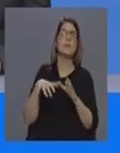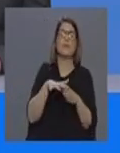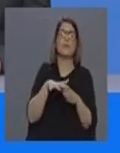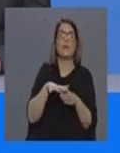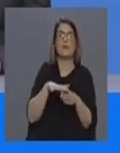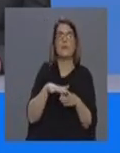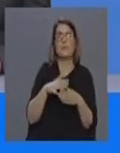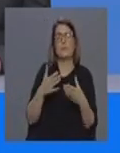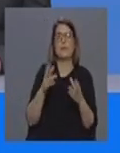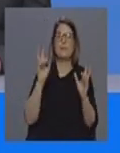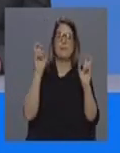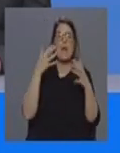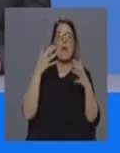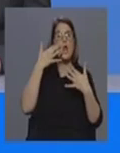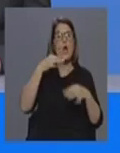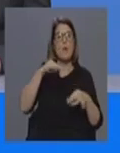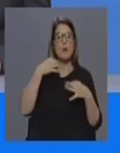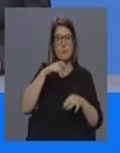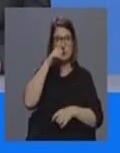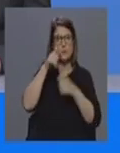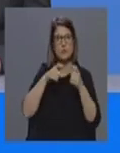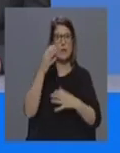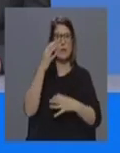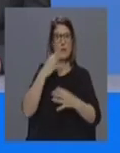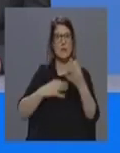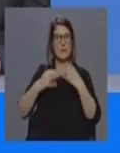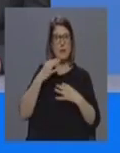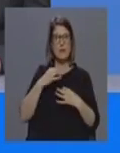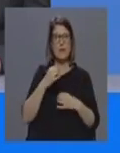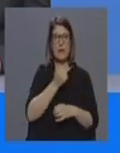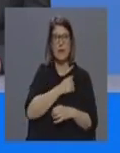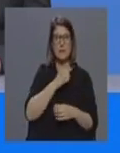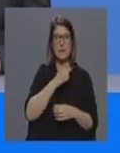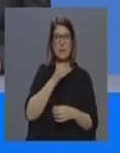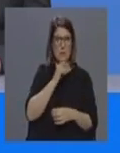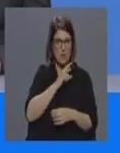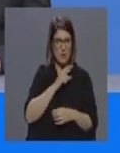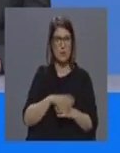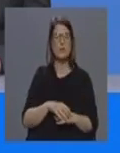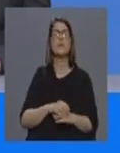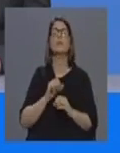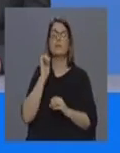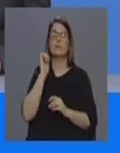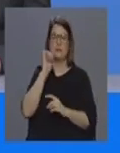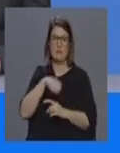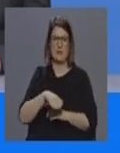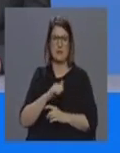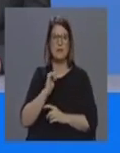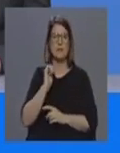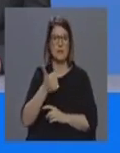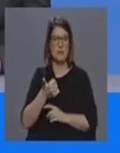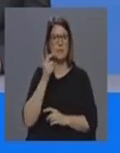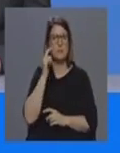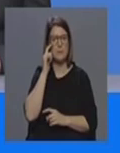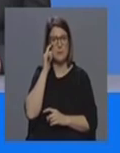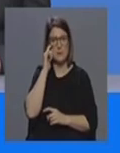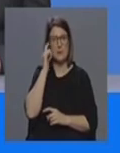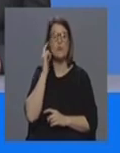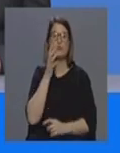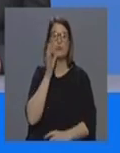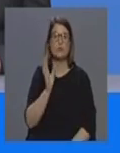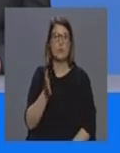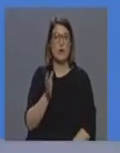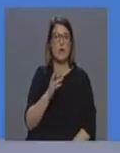mais normais a pessoa pode fazer o tratamento perfeitamente em casa correto como eu já disse